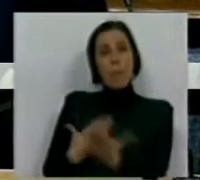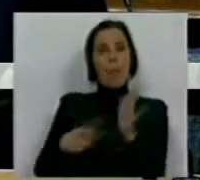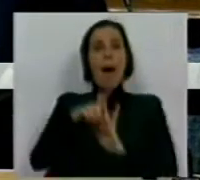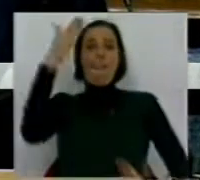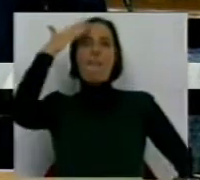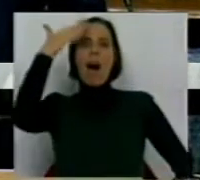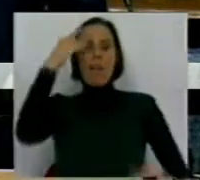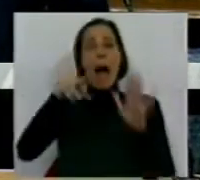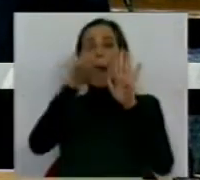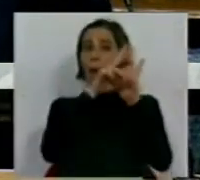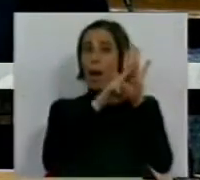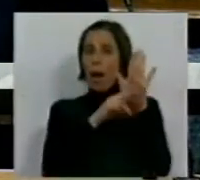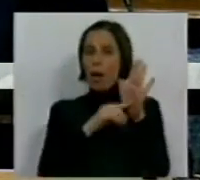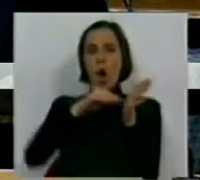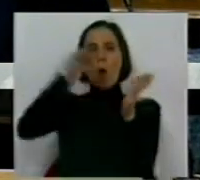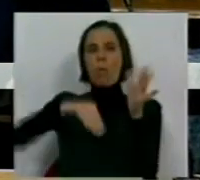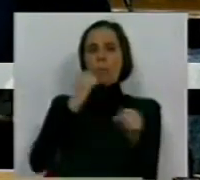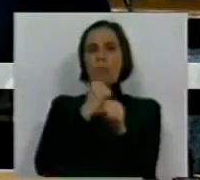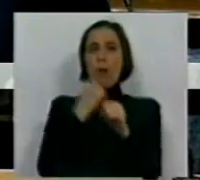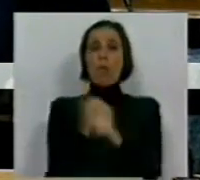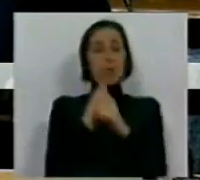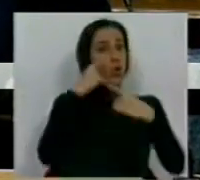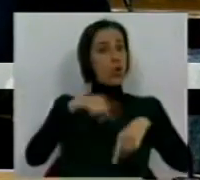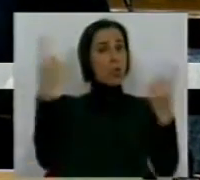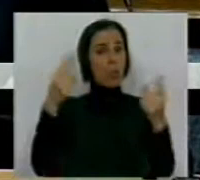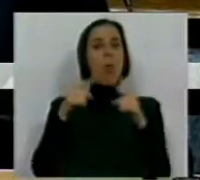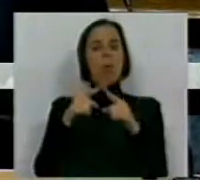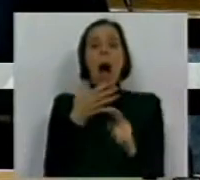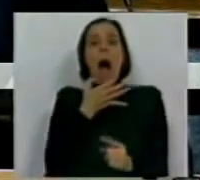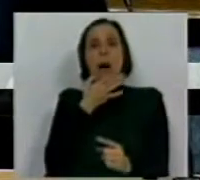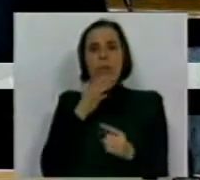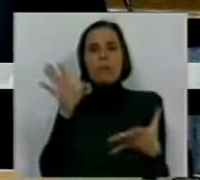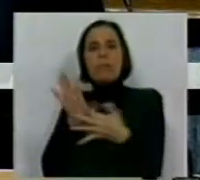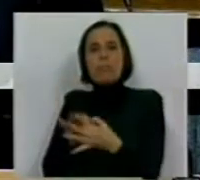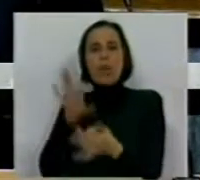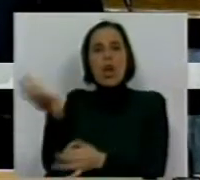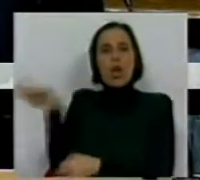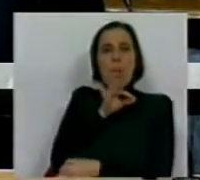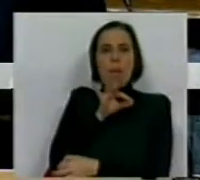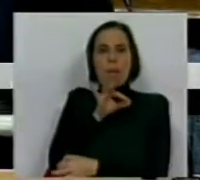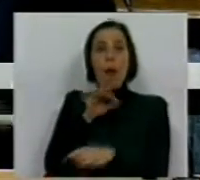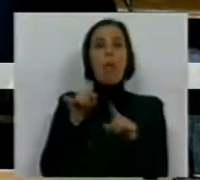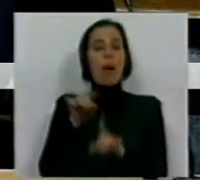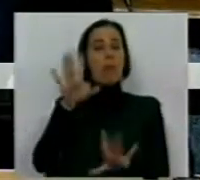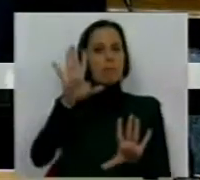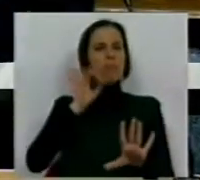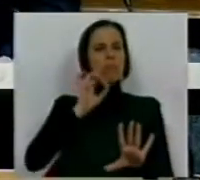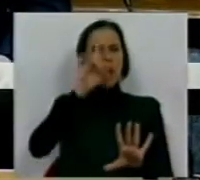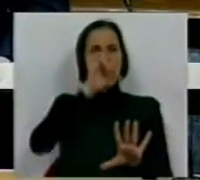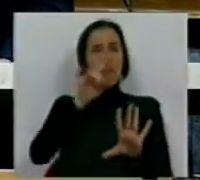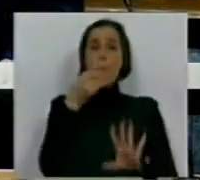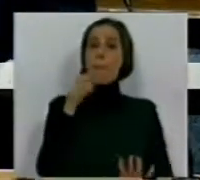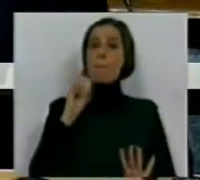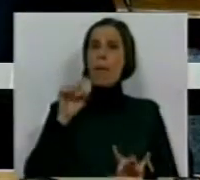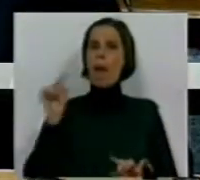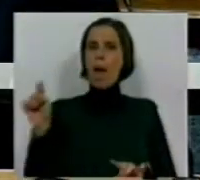estipula, como regra, o contrato de trabalho em funções públicas em determinado do vínculo público de nomeação. Importa lembrar que foi o